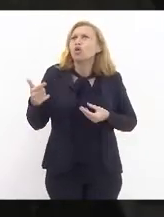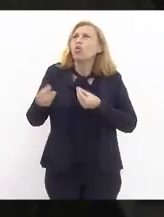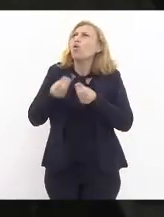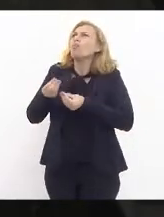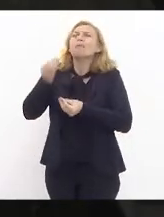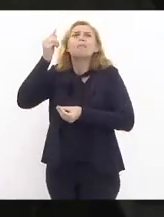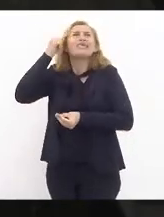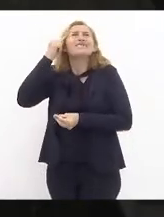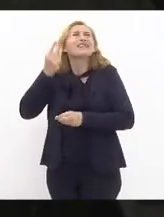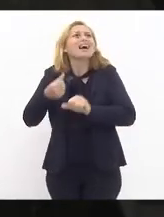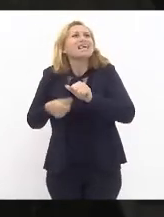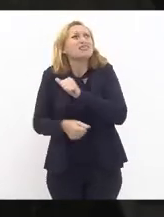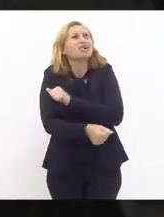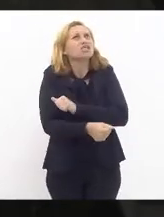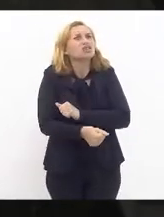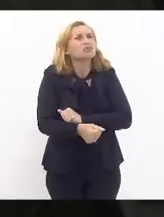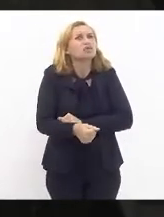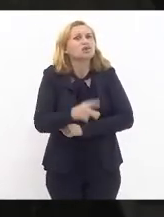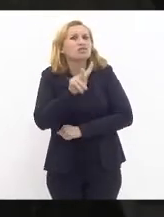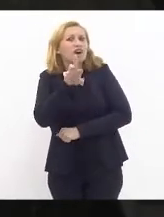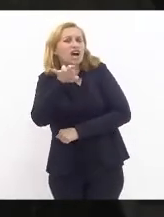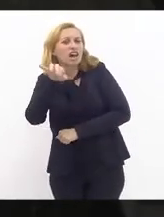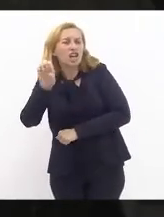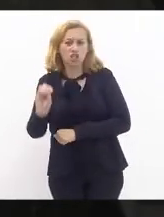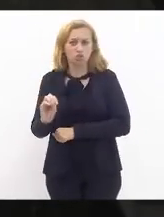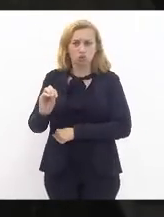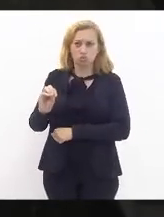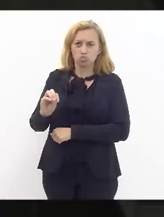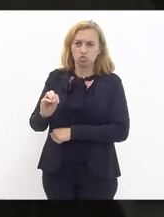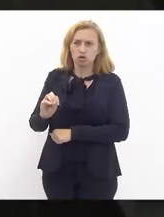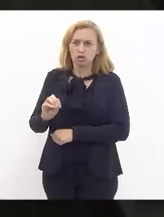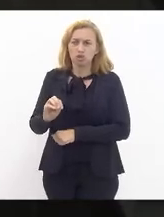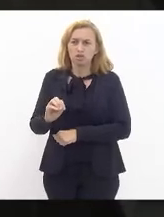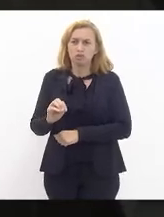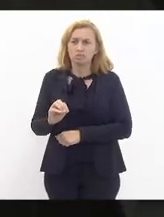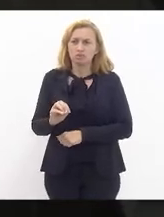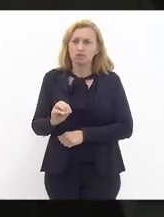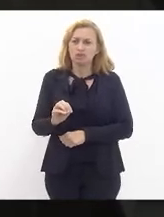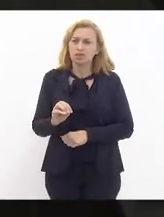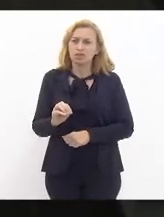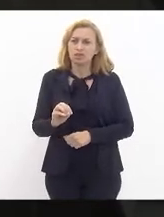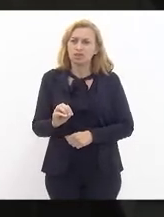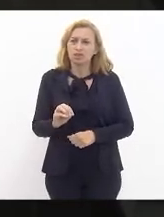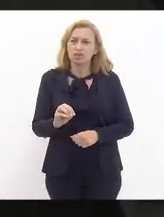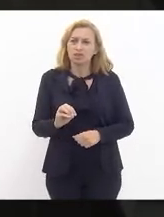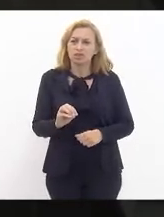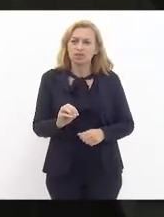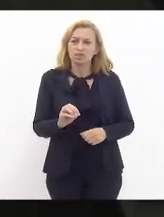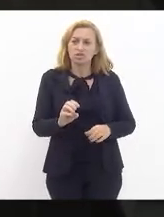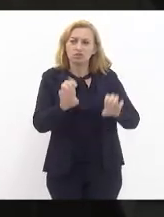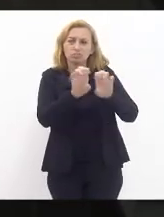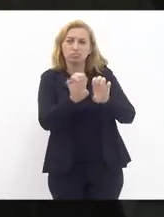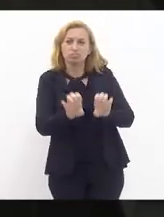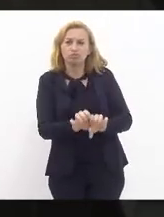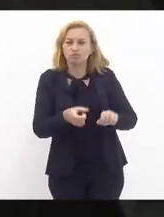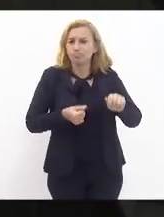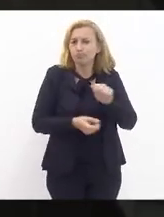investimento de varejo em detrimento do investimento estrutural.